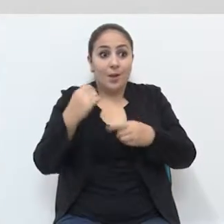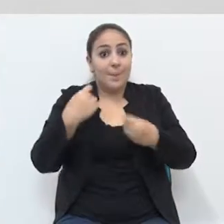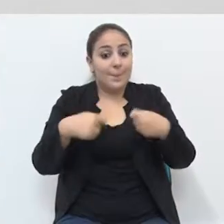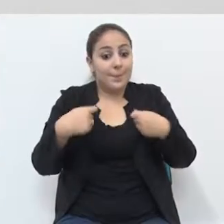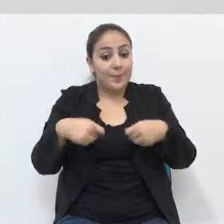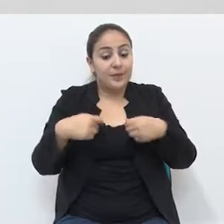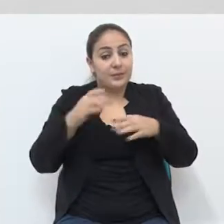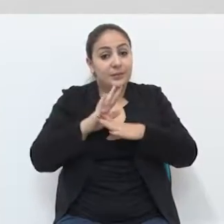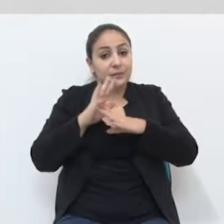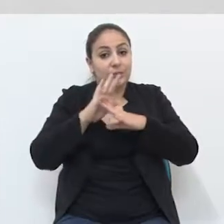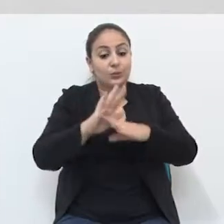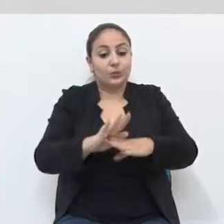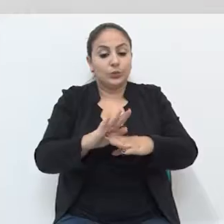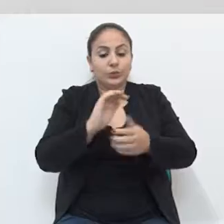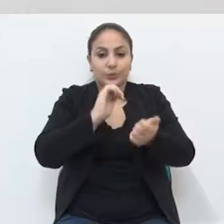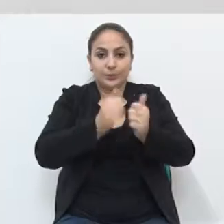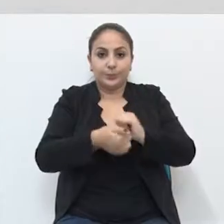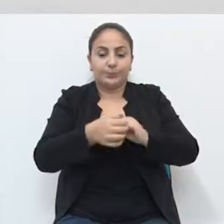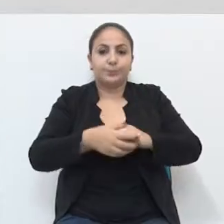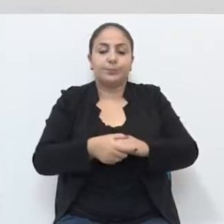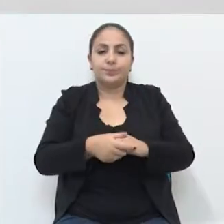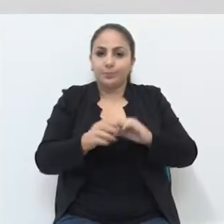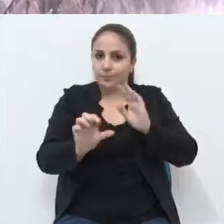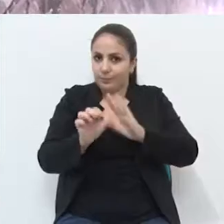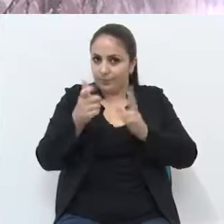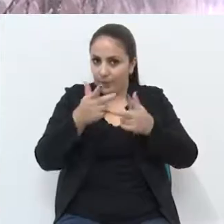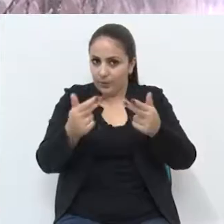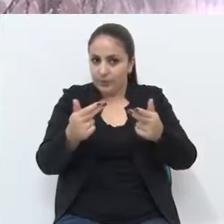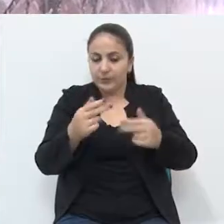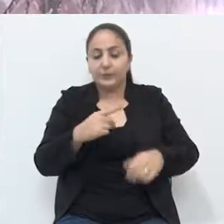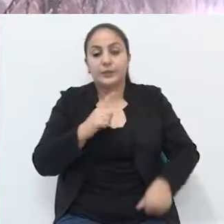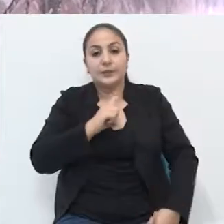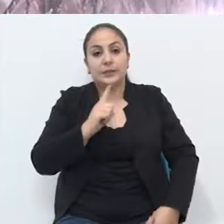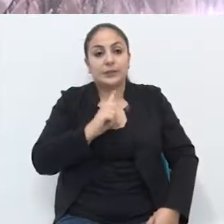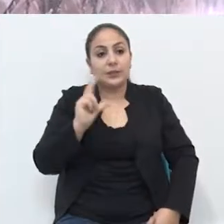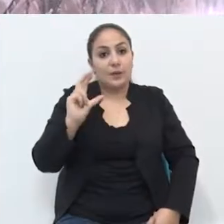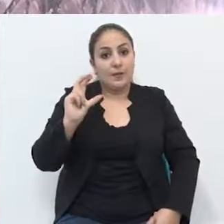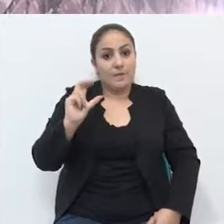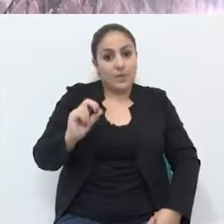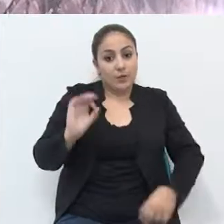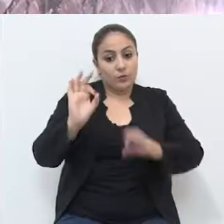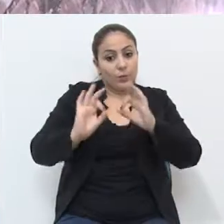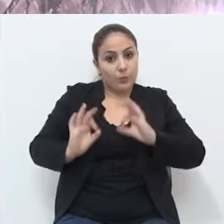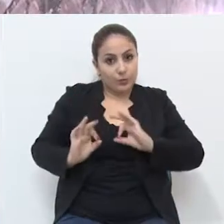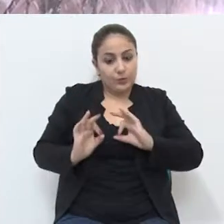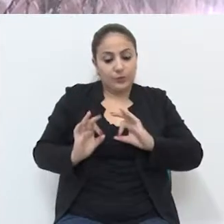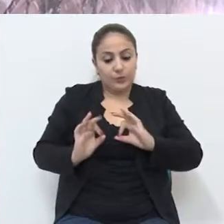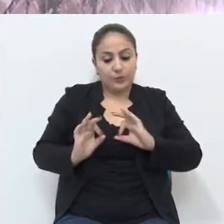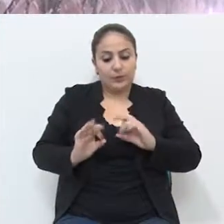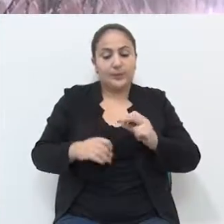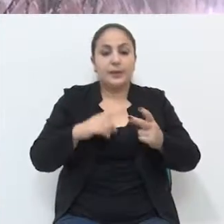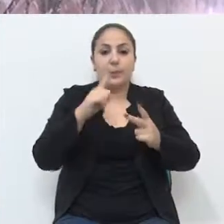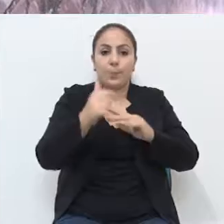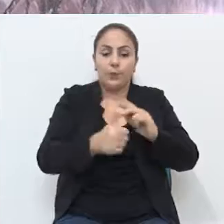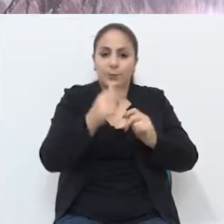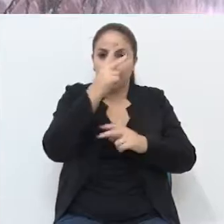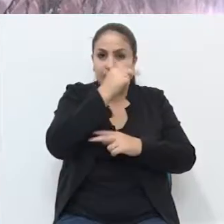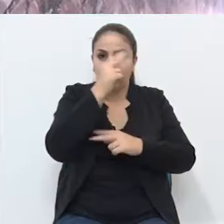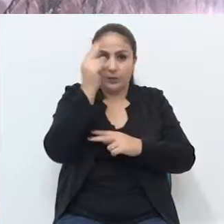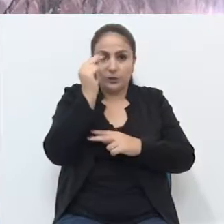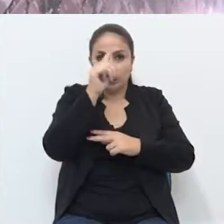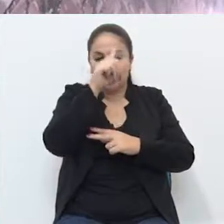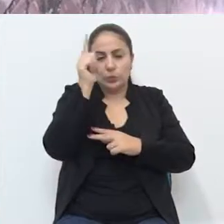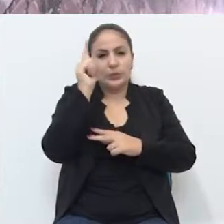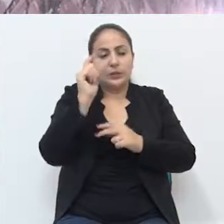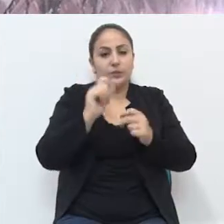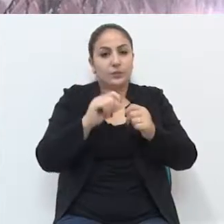a cidade de Passo Fundo precisava desse auxílio para o esporte. No primeiro momento, então, serão 20 projetos. E aí o prefeito